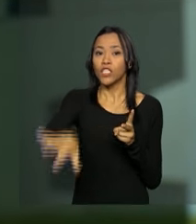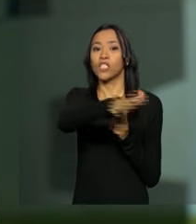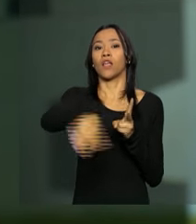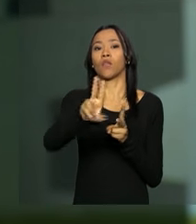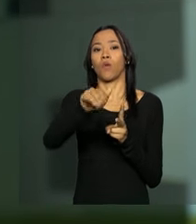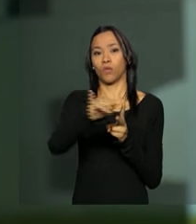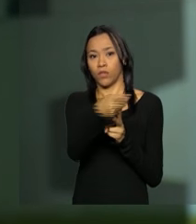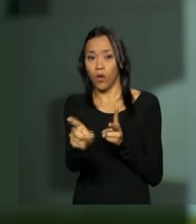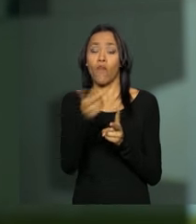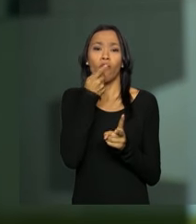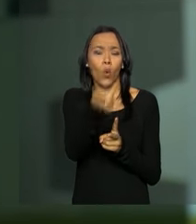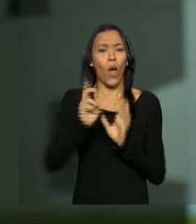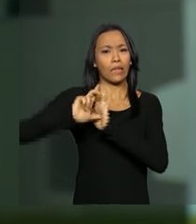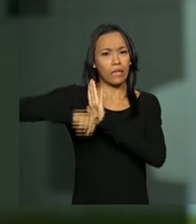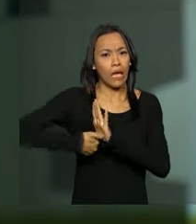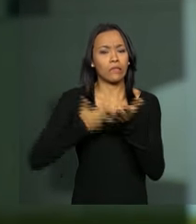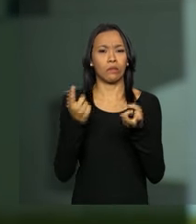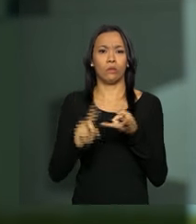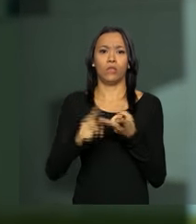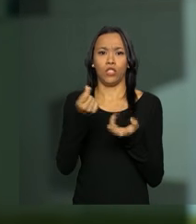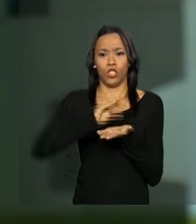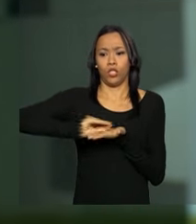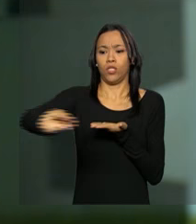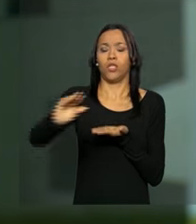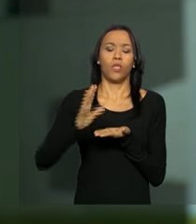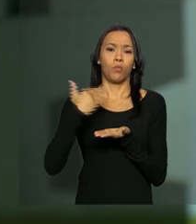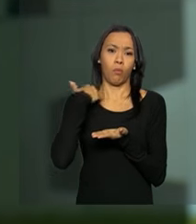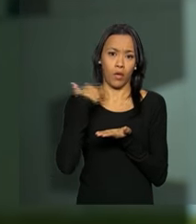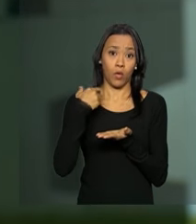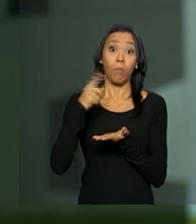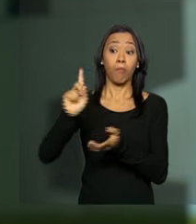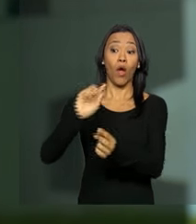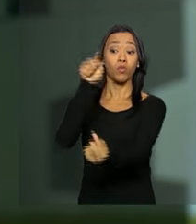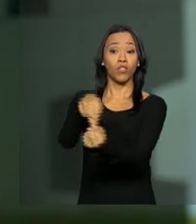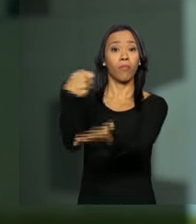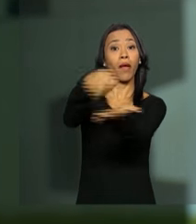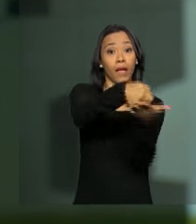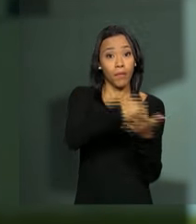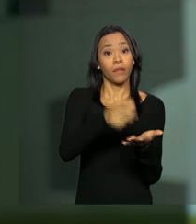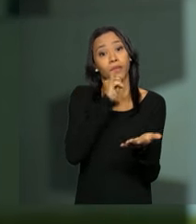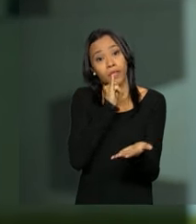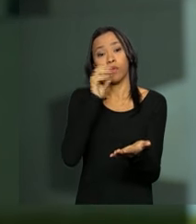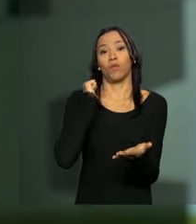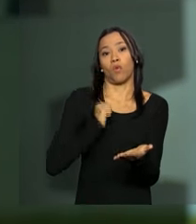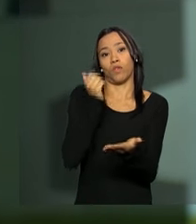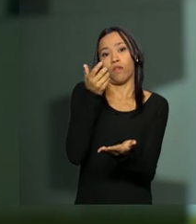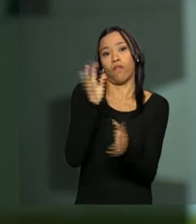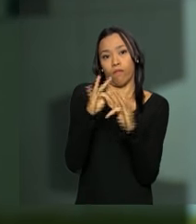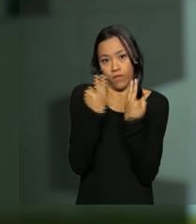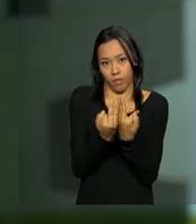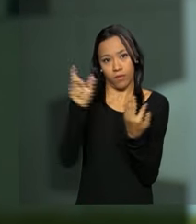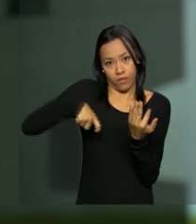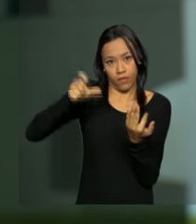que o atraso no repasse de recursos a bancos públicos para o pagamento de benefícios sociais, como o Bolsa Família, não viola a lei